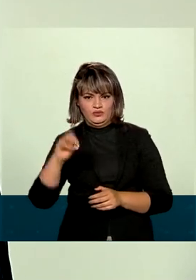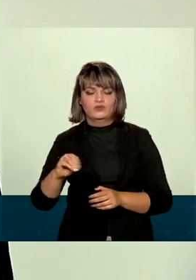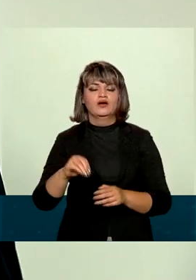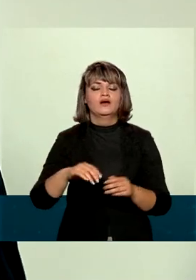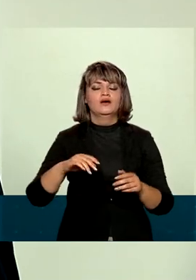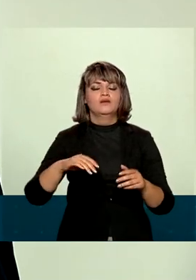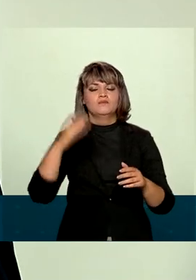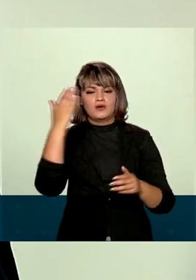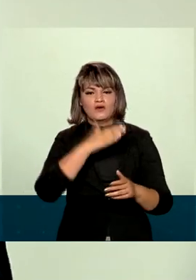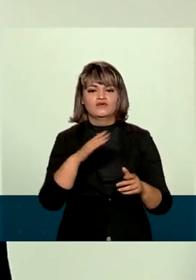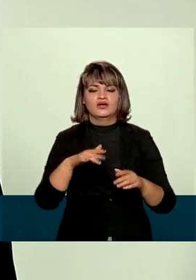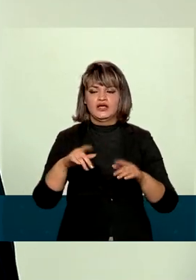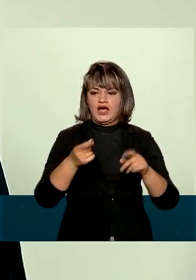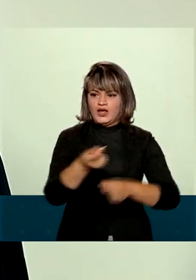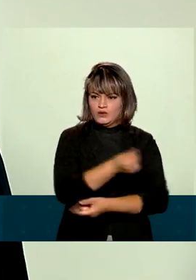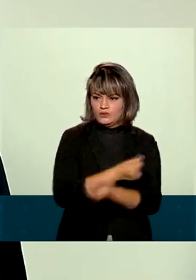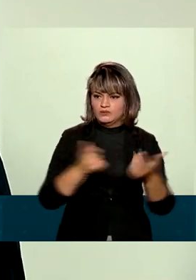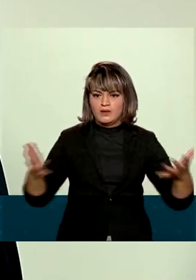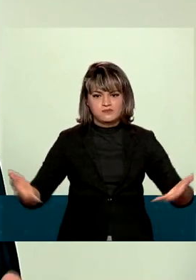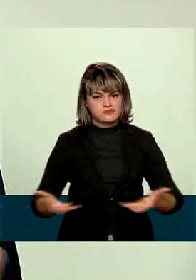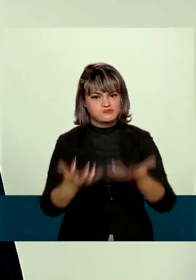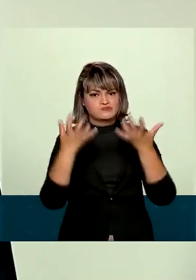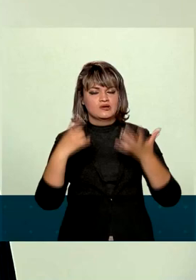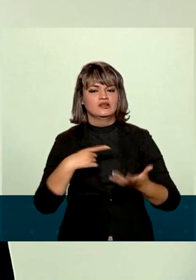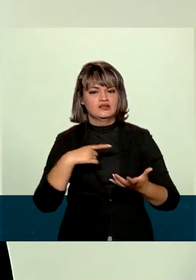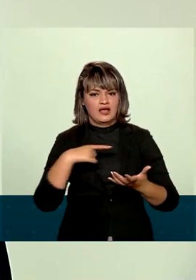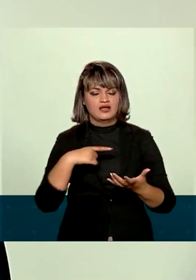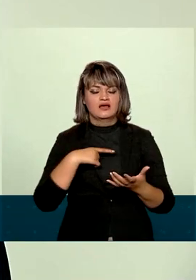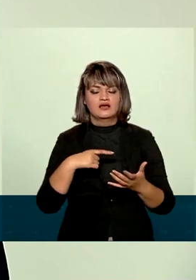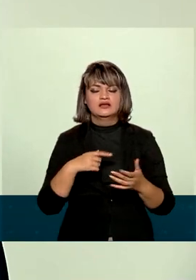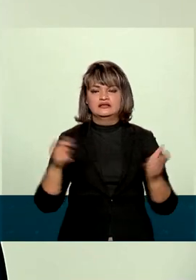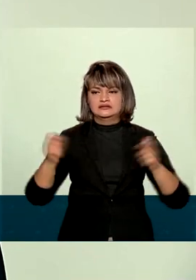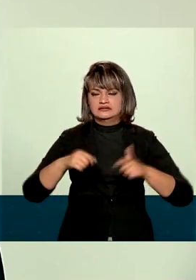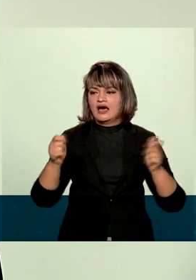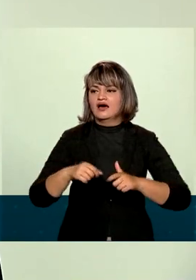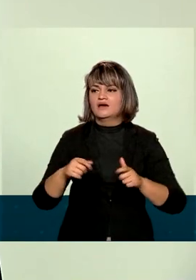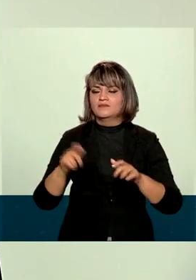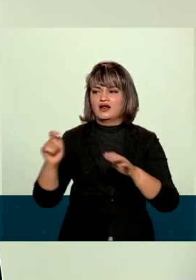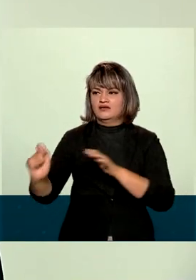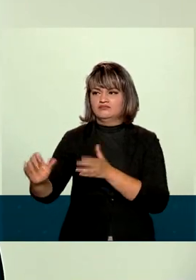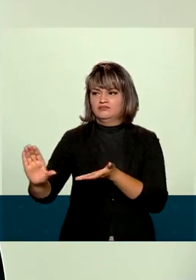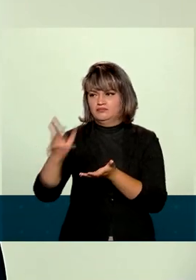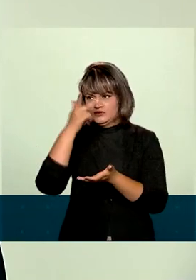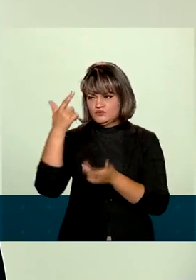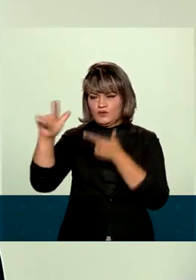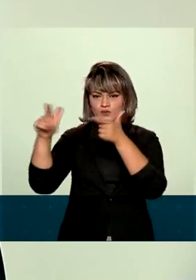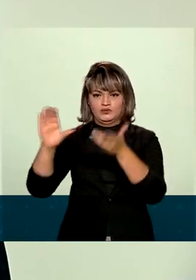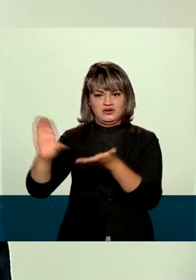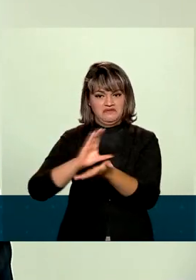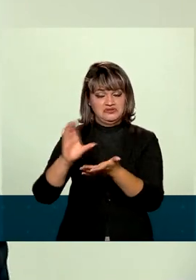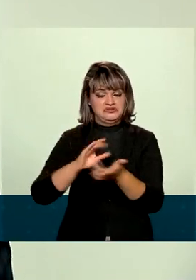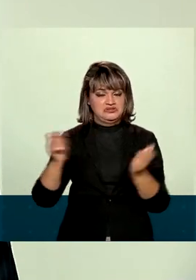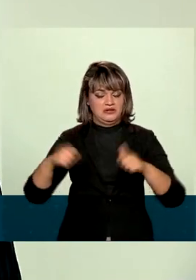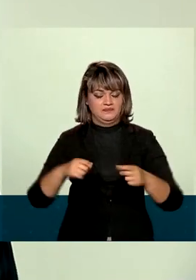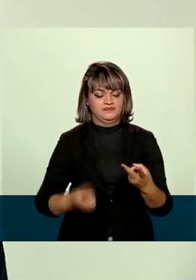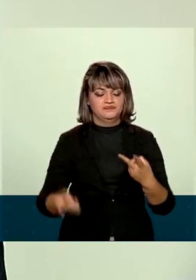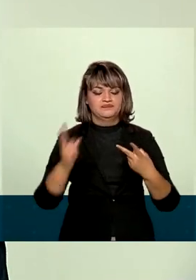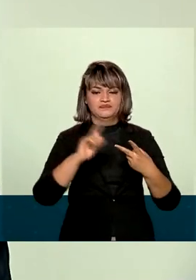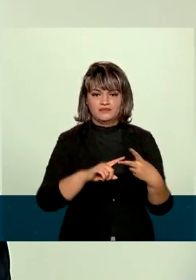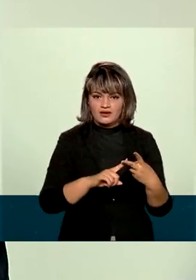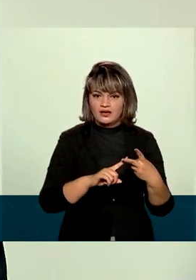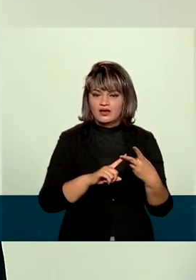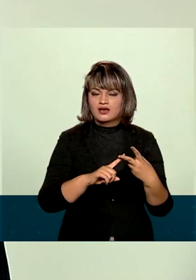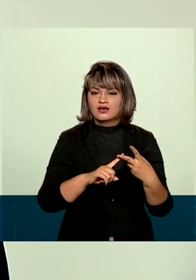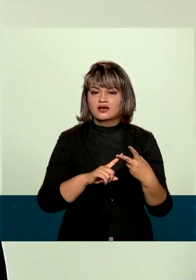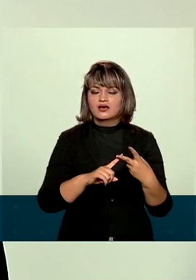sua economia está vibrante, em plena retomada e que está aberto para receber investidores estrangeiros. Na área de